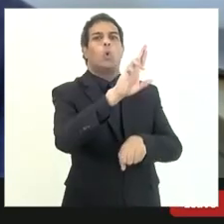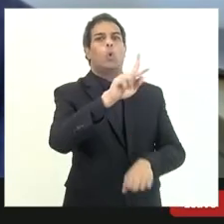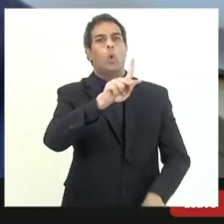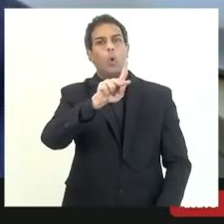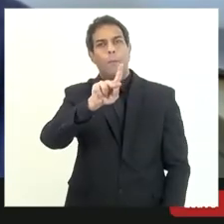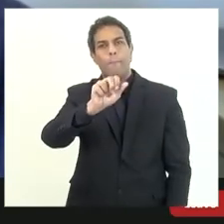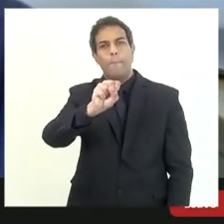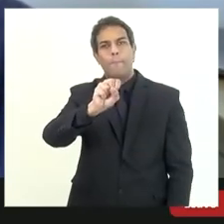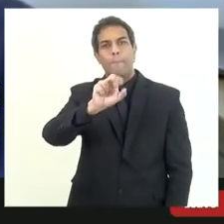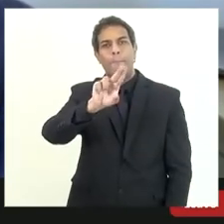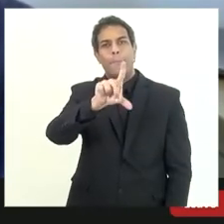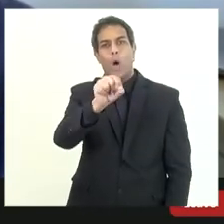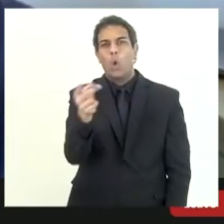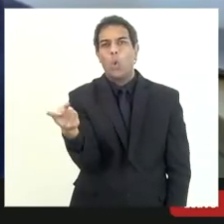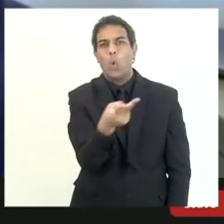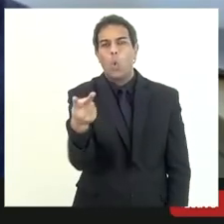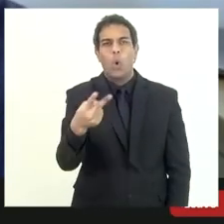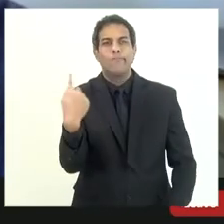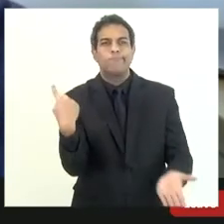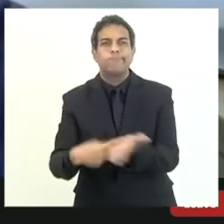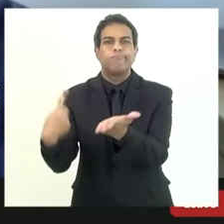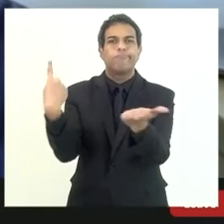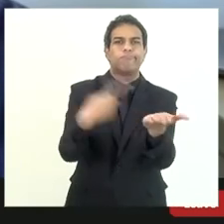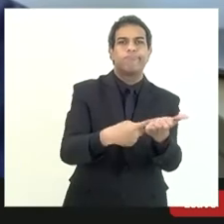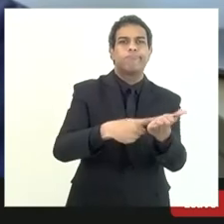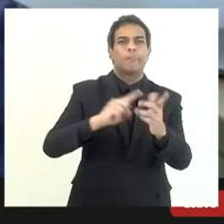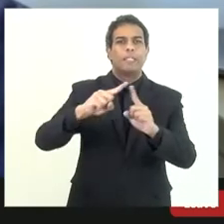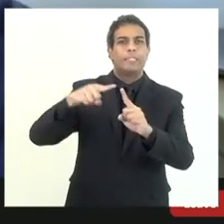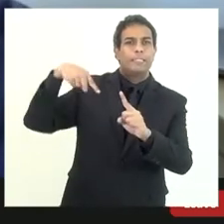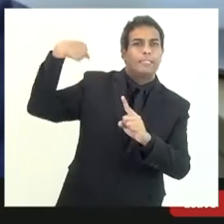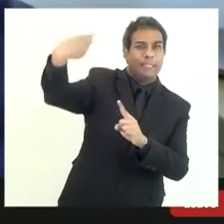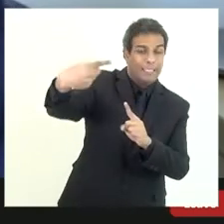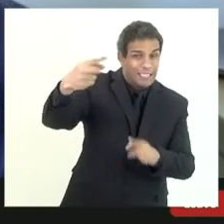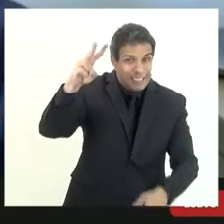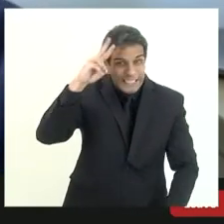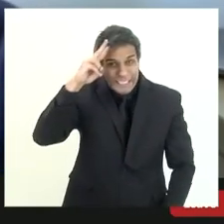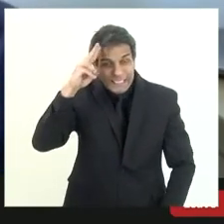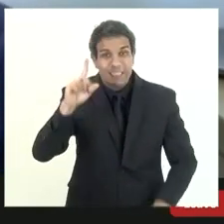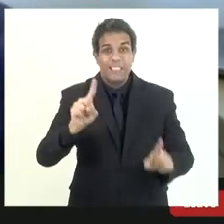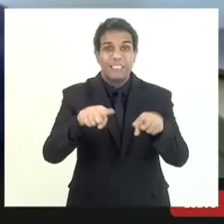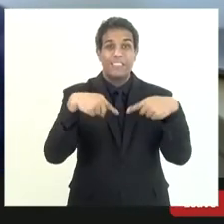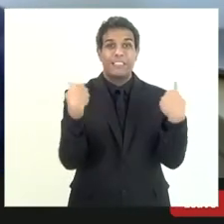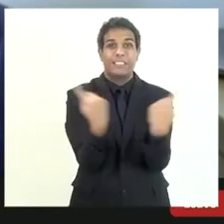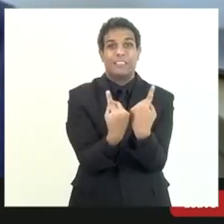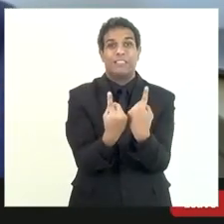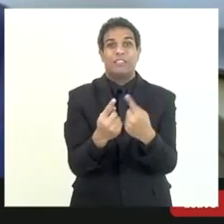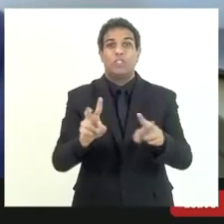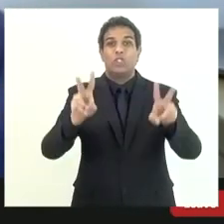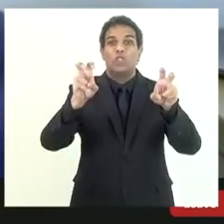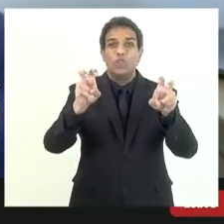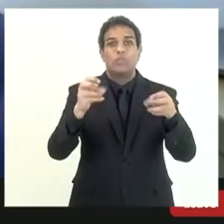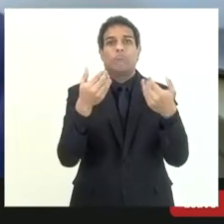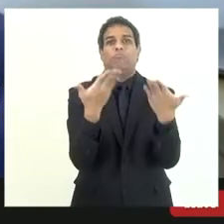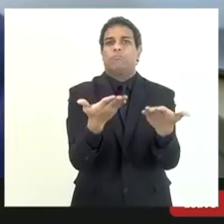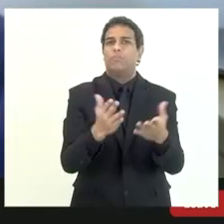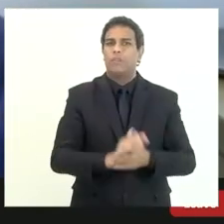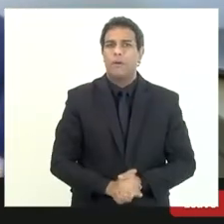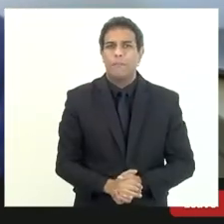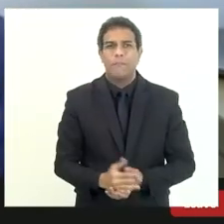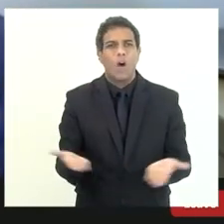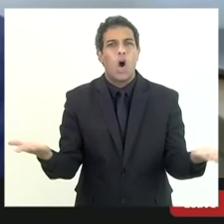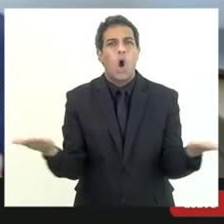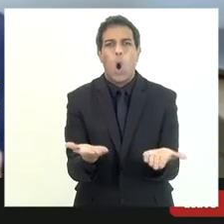estabelecer essa hipótese dessa segunda-feira a outra e colocar esta maneira porque eu quero sair dessa